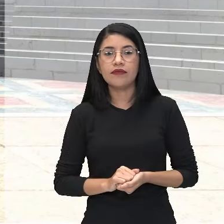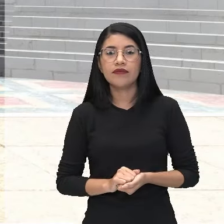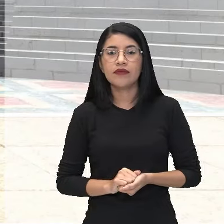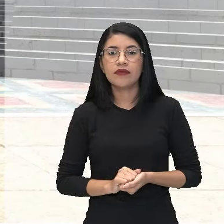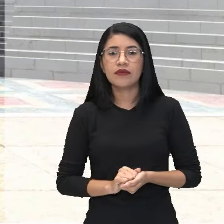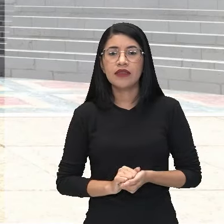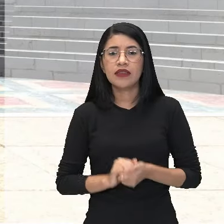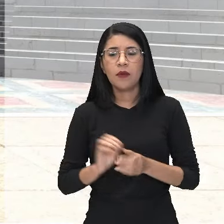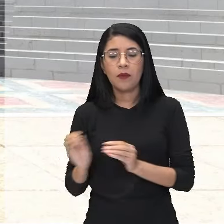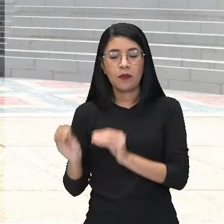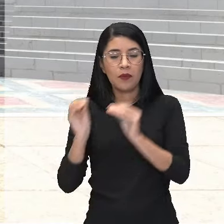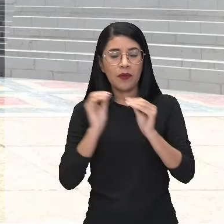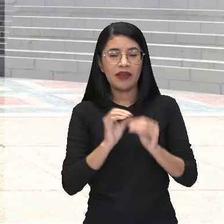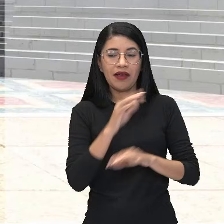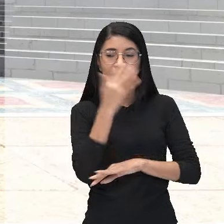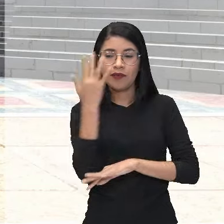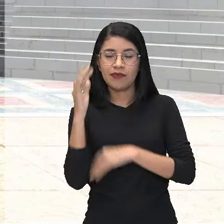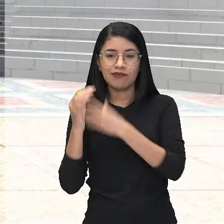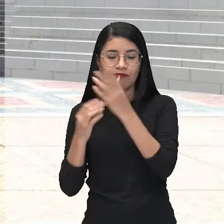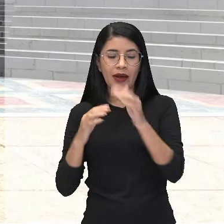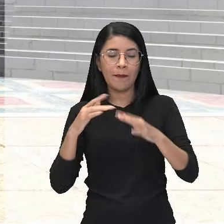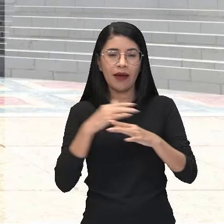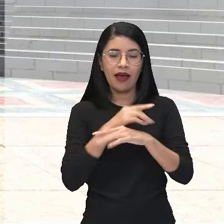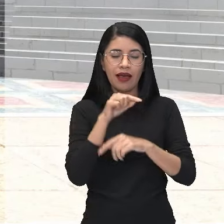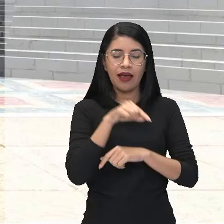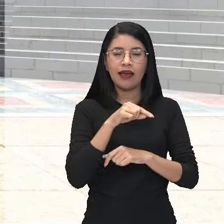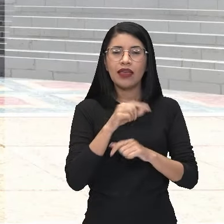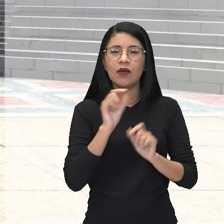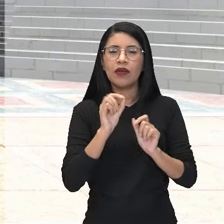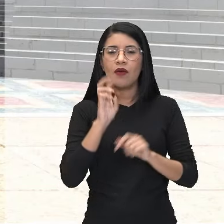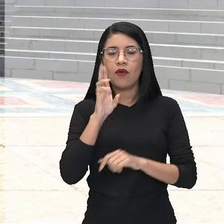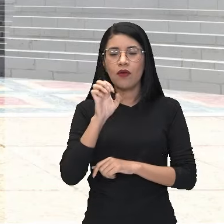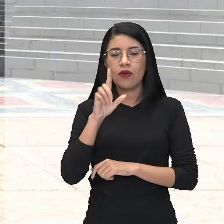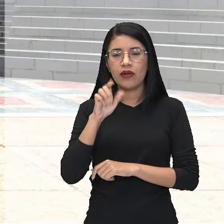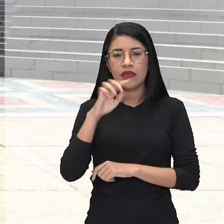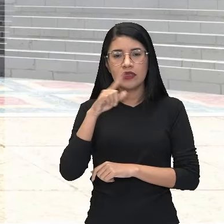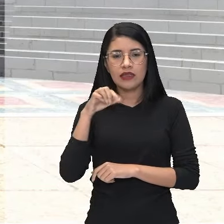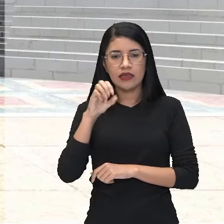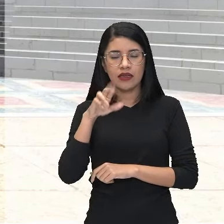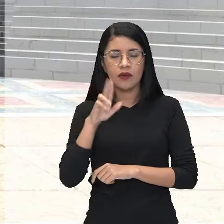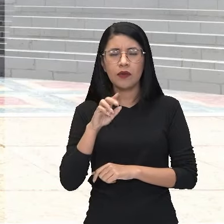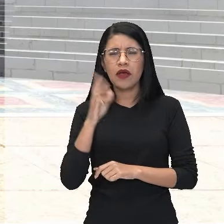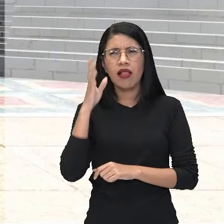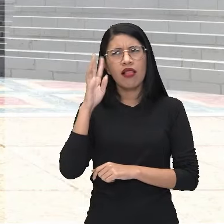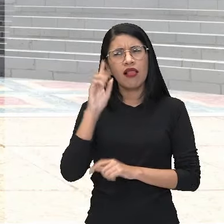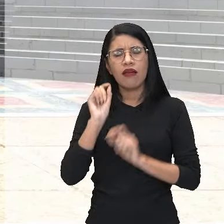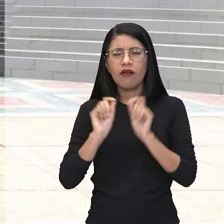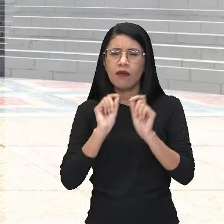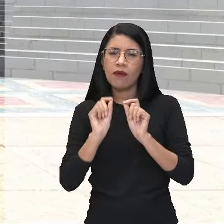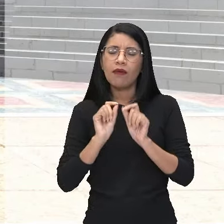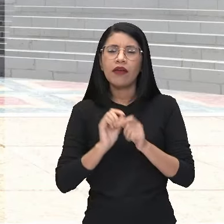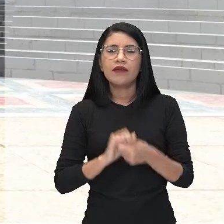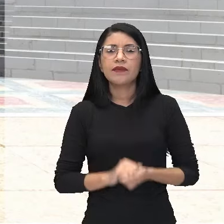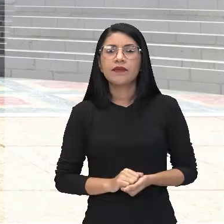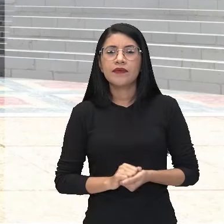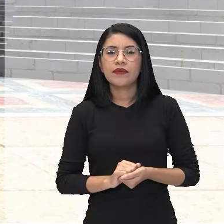saí-la da floresta e já vim para cá, no meio, aqui do Coliseu, né? Remete o quê aí? Ao nosso... A